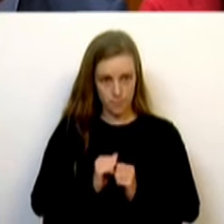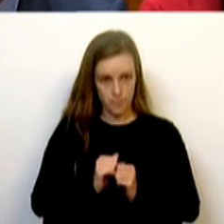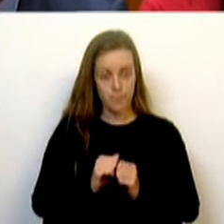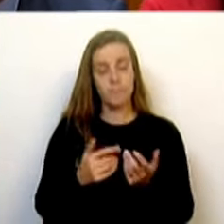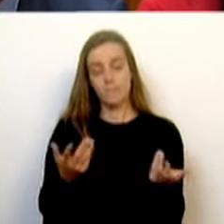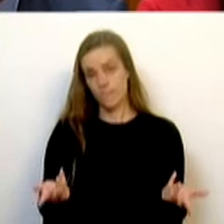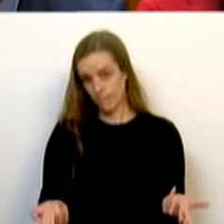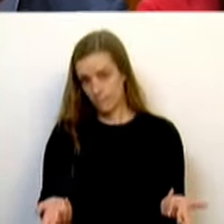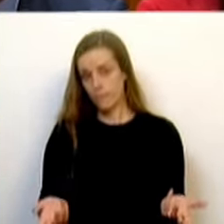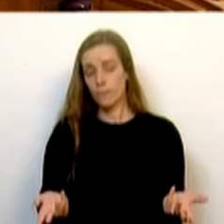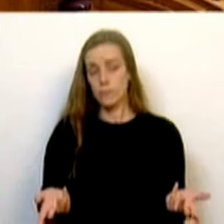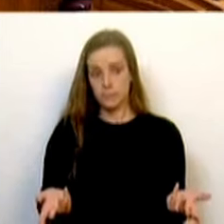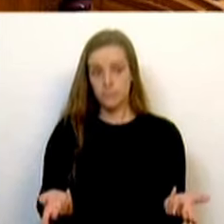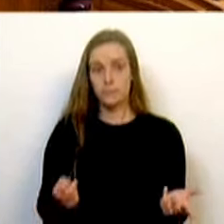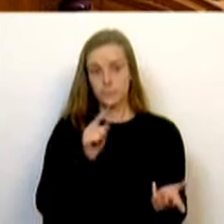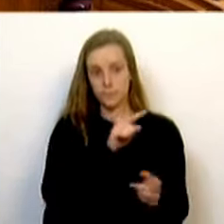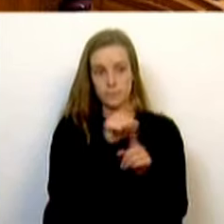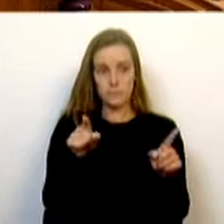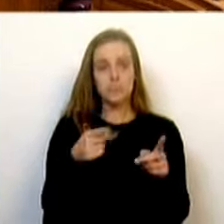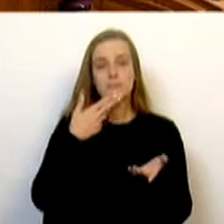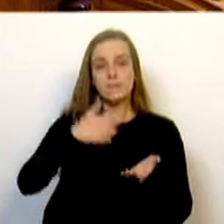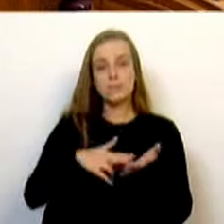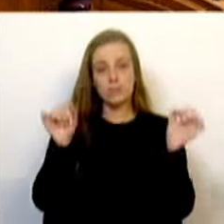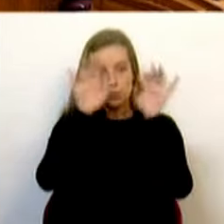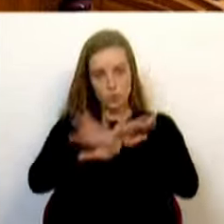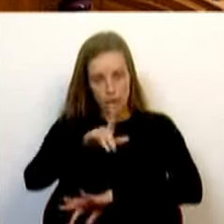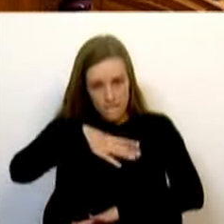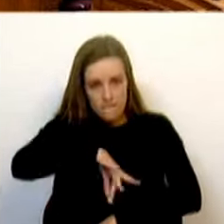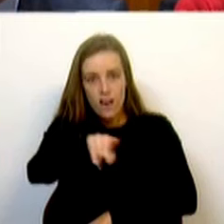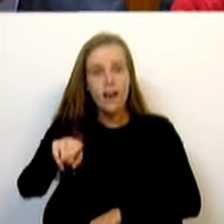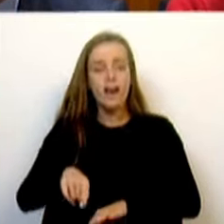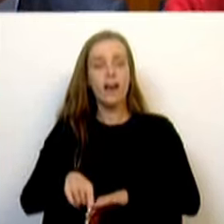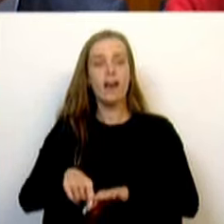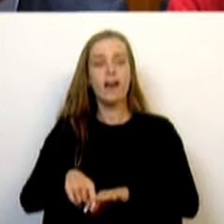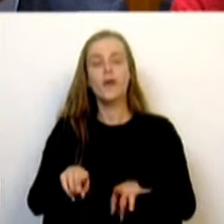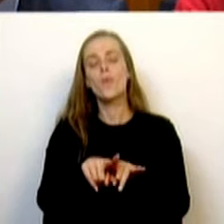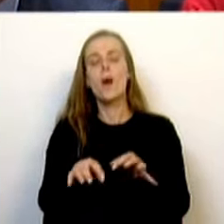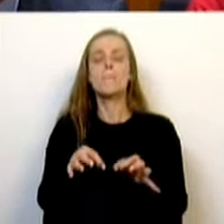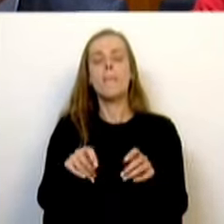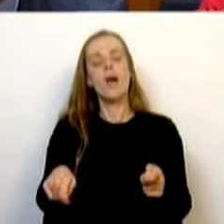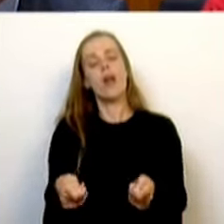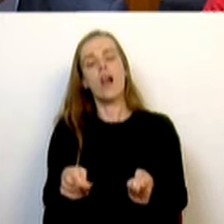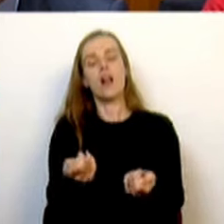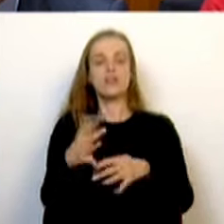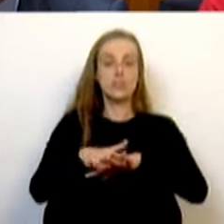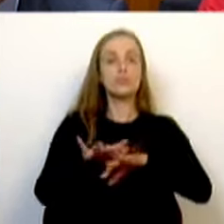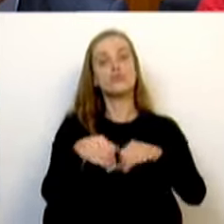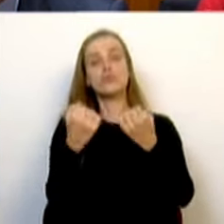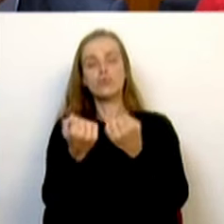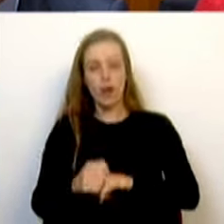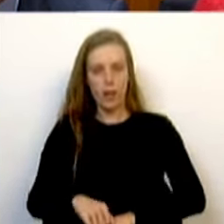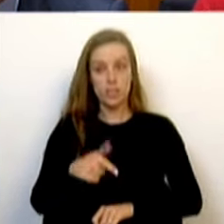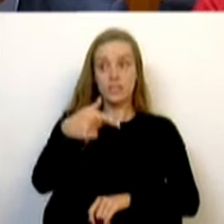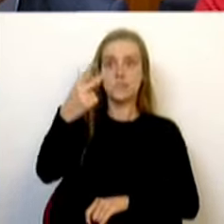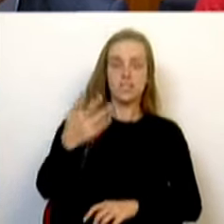é a verdade que os senhores querem esconder. E a vossa máquina de propaganda nas redes sociais e nas